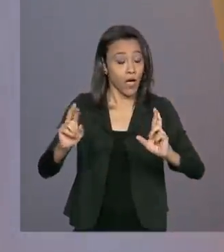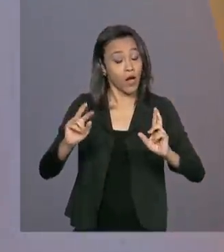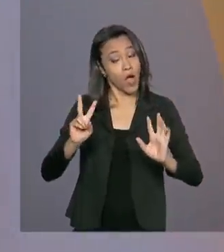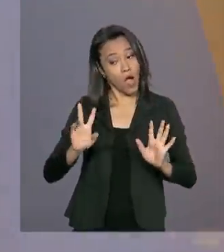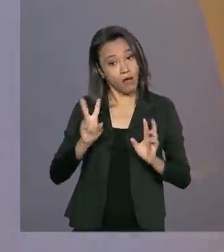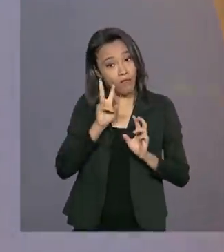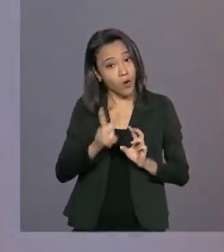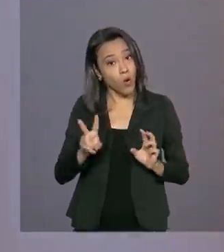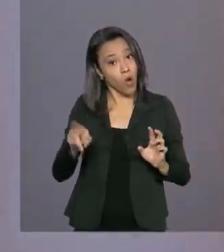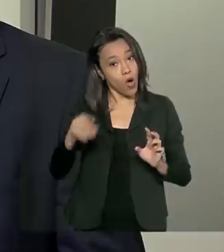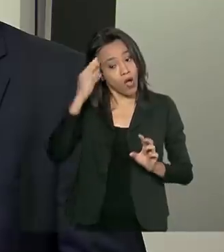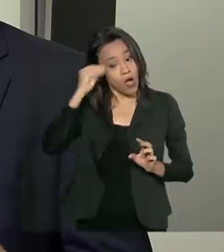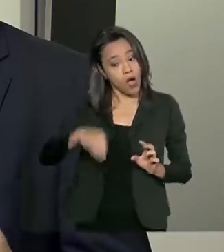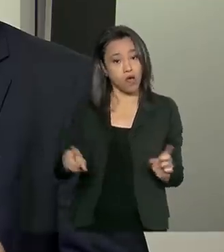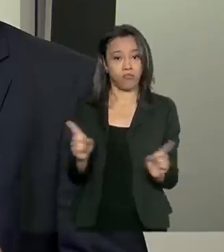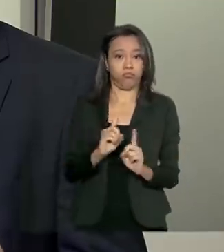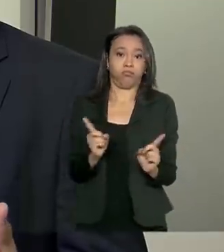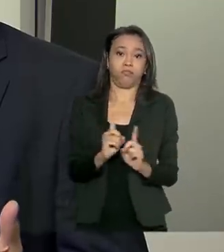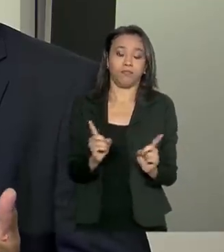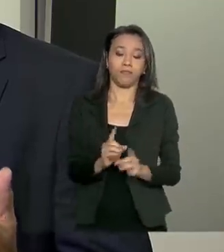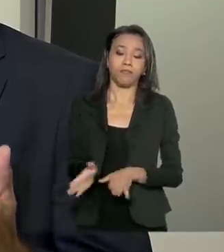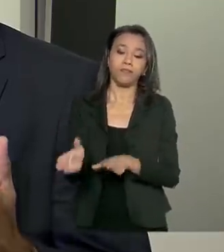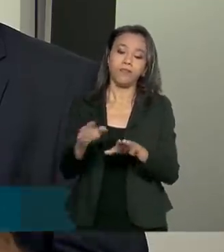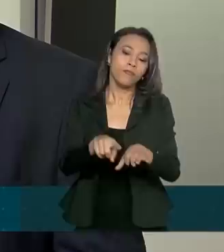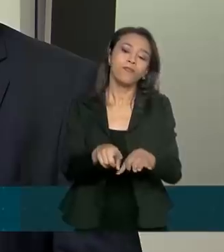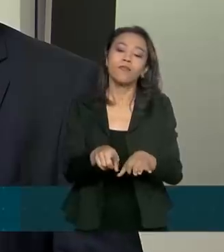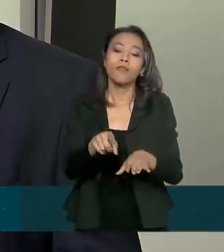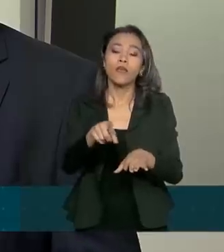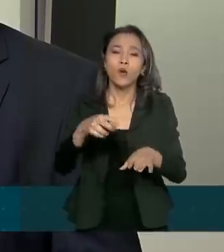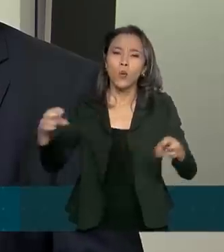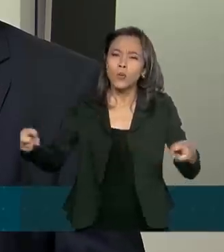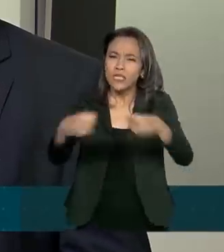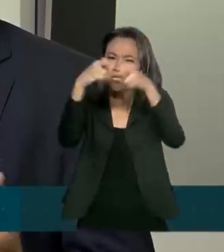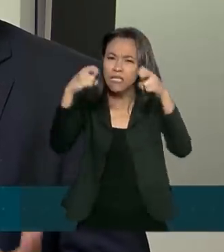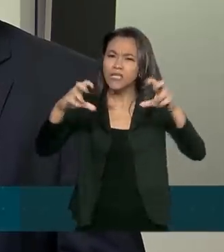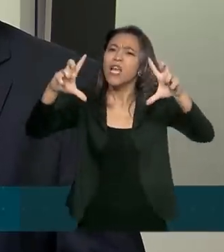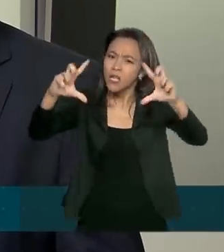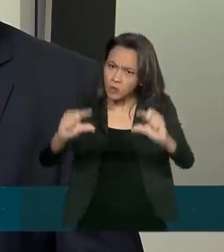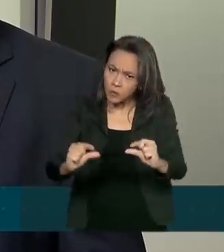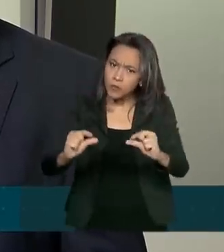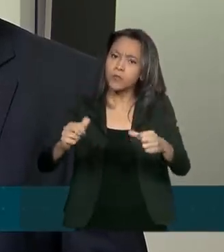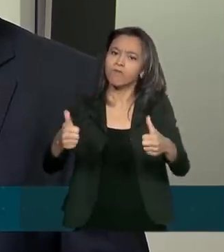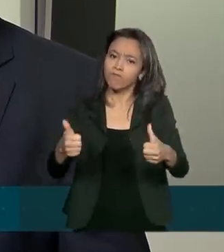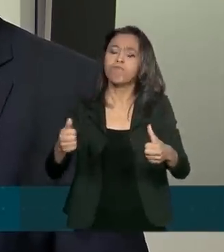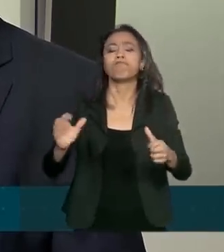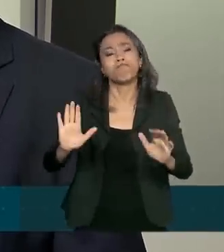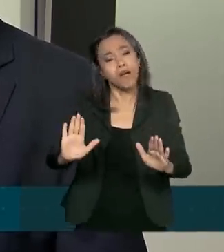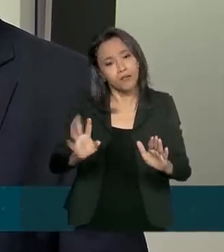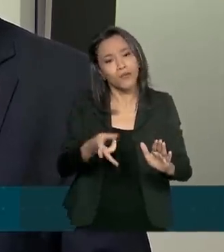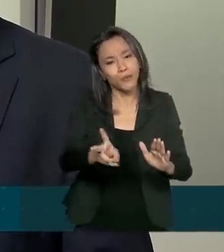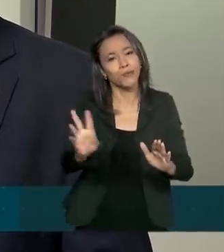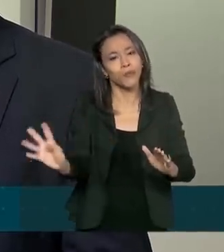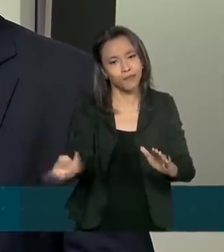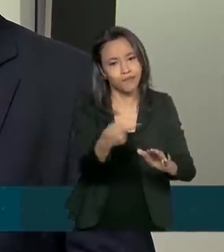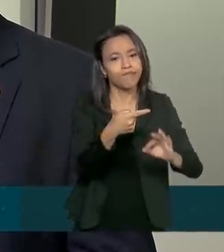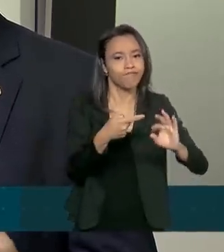relaxar no volante. Os acidentes, ainda que em uma escala menor, eles continuam acontecendo, né?